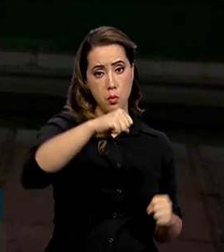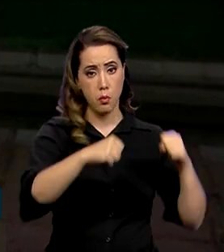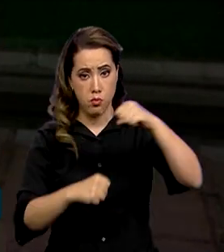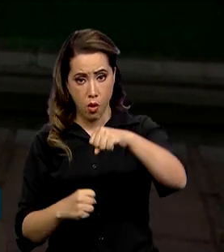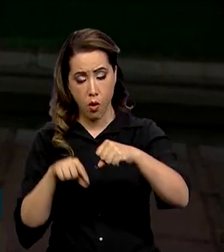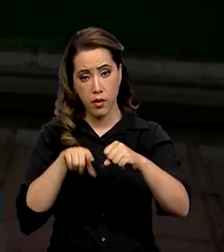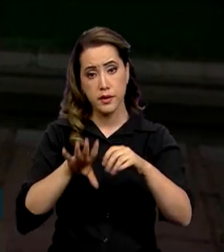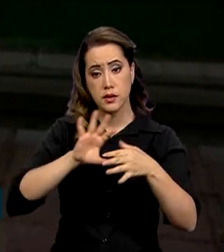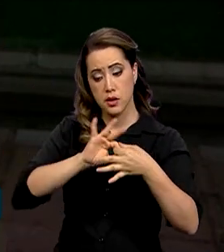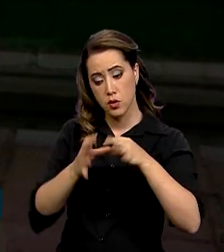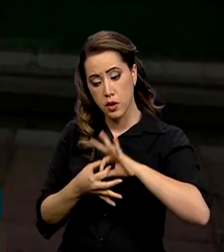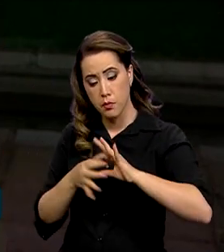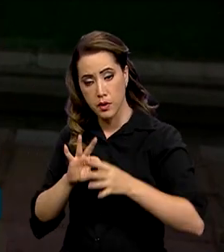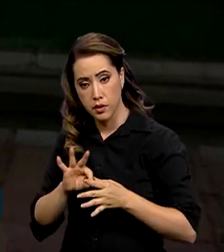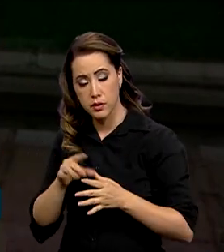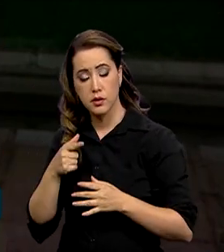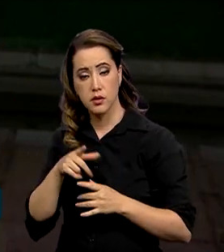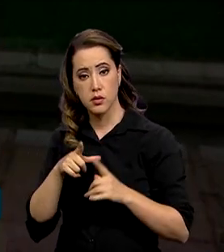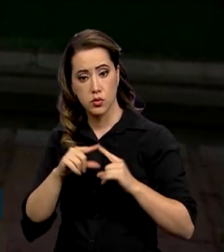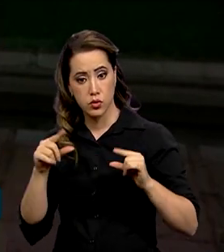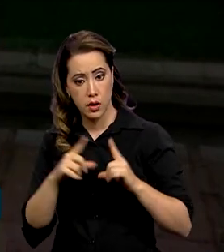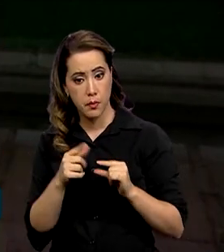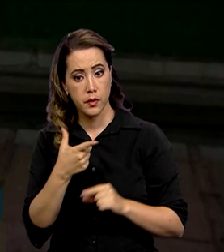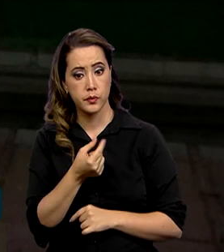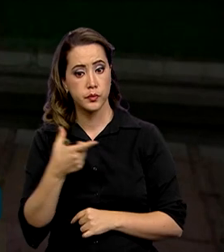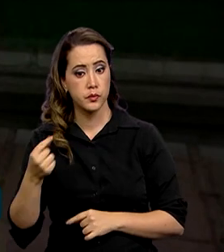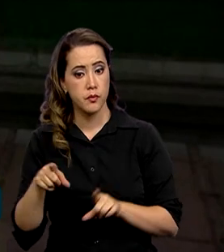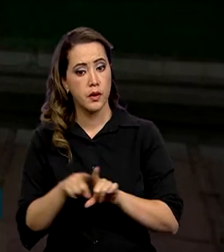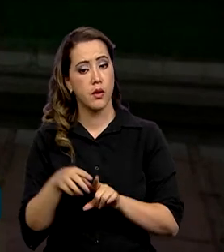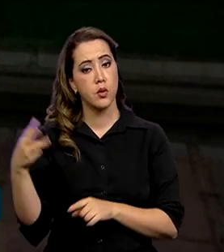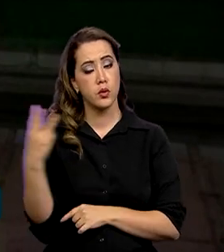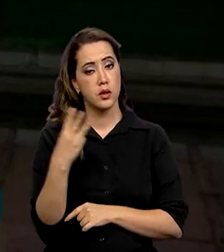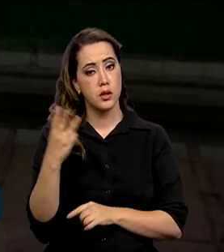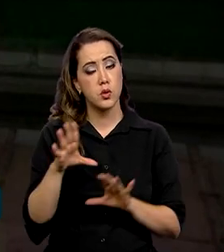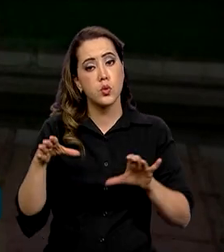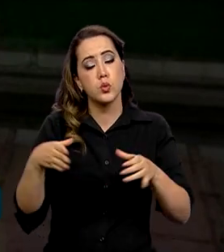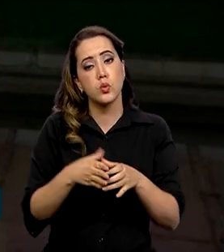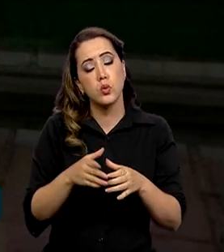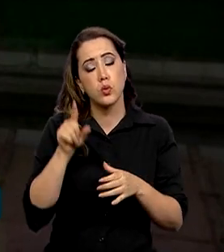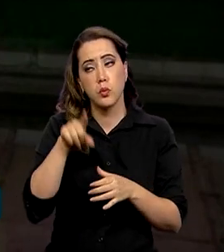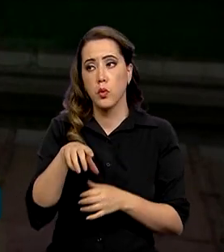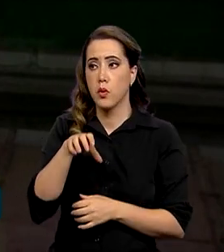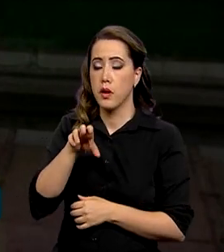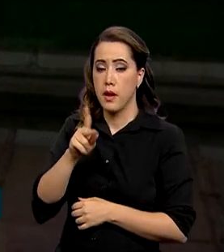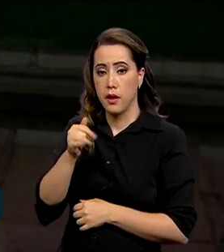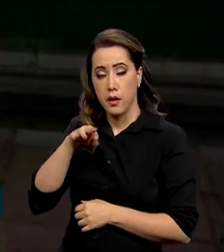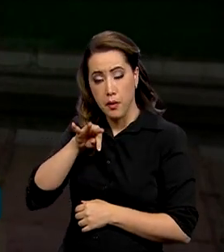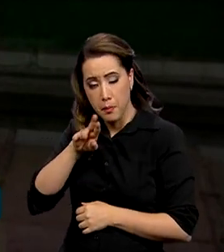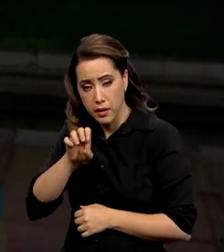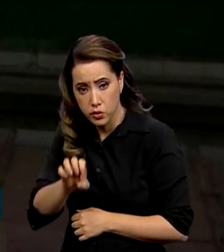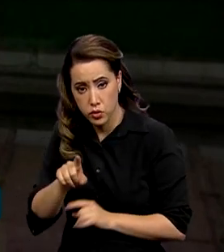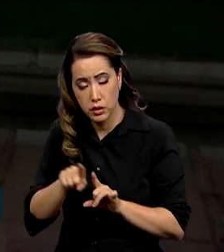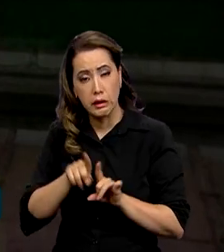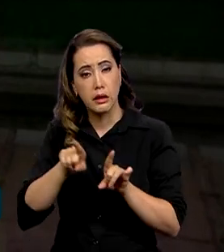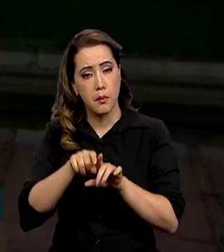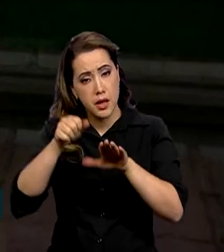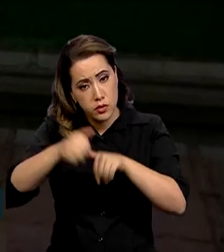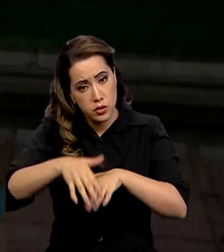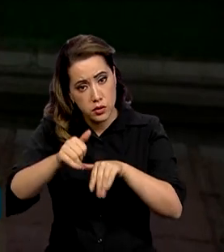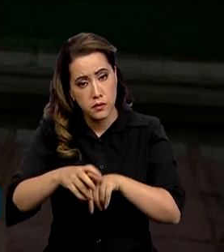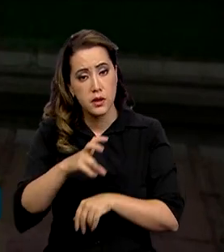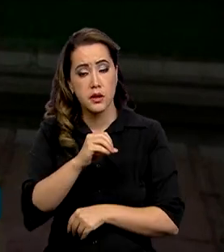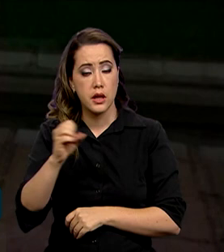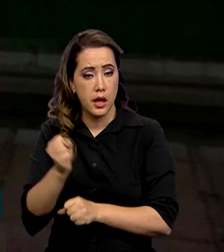Olimpíadas de Tóquio, em 2020, o terceiro sargento Ebert Conceição. Ainda tem o desfile com mais de 500